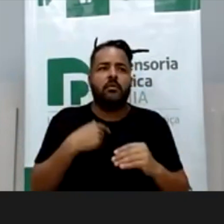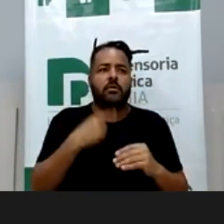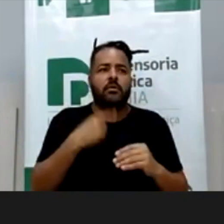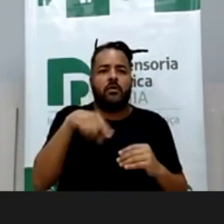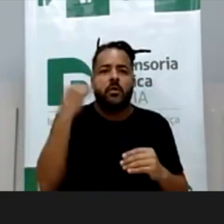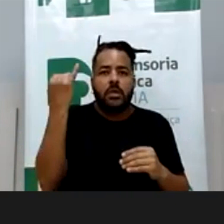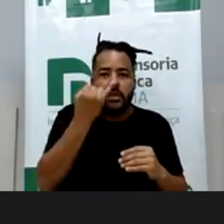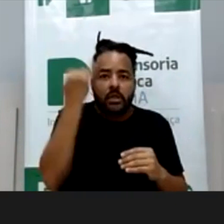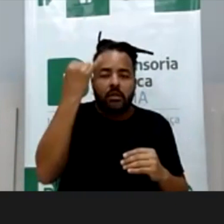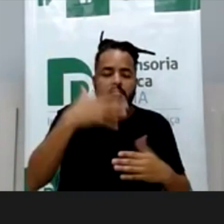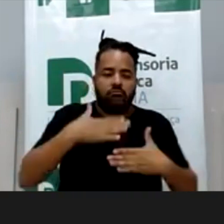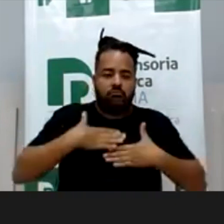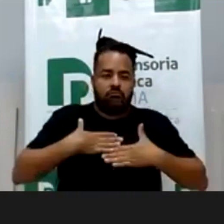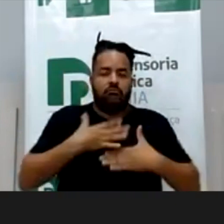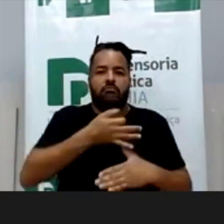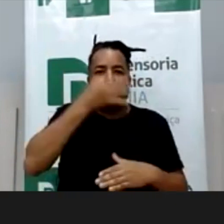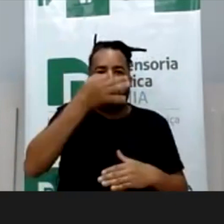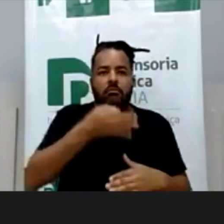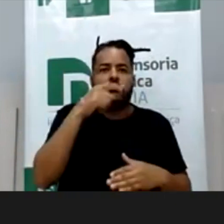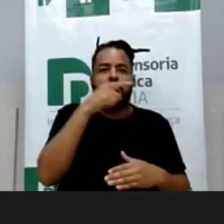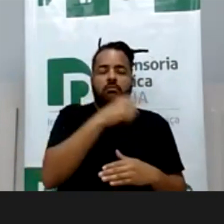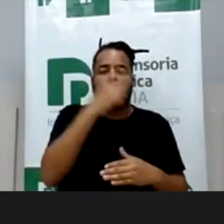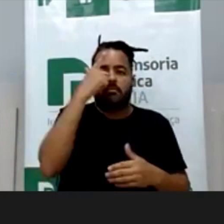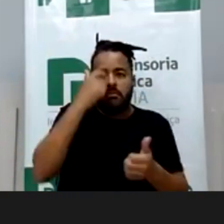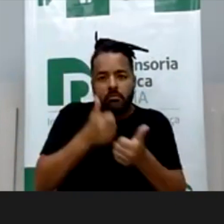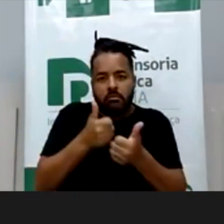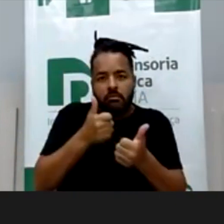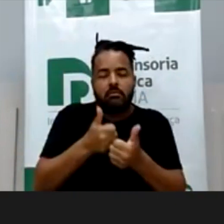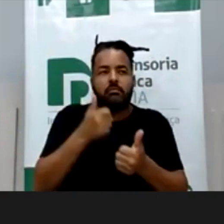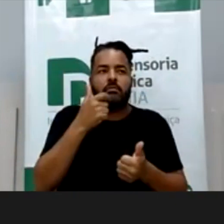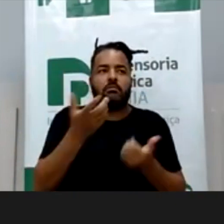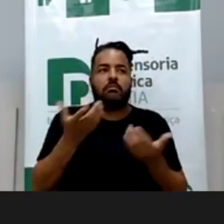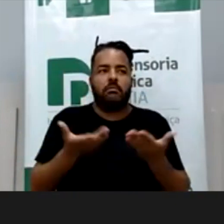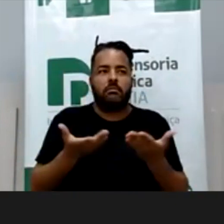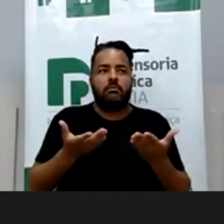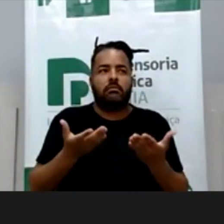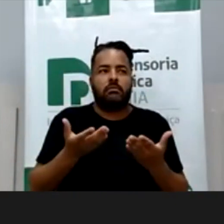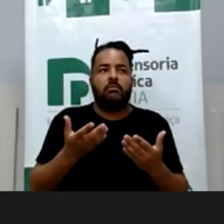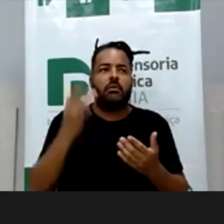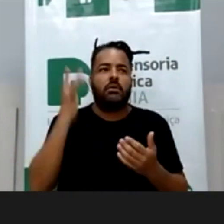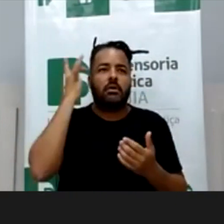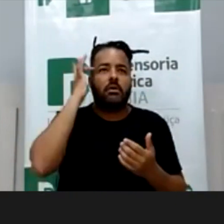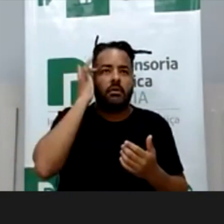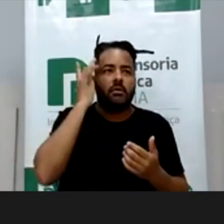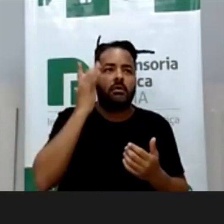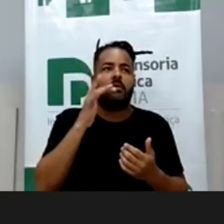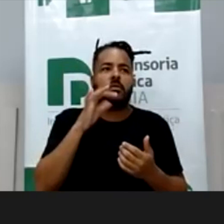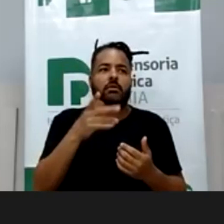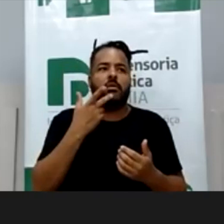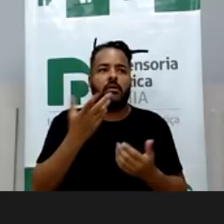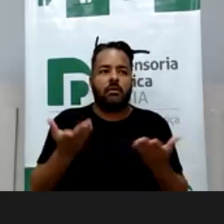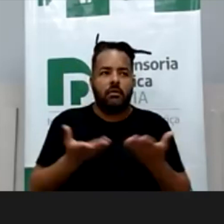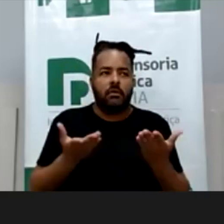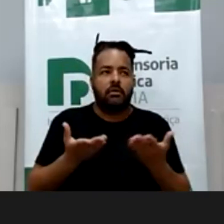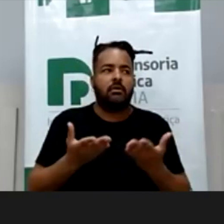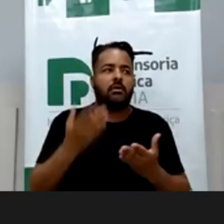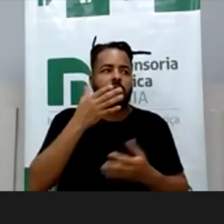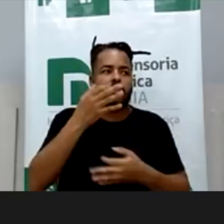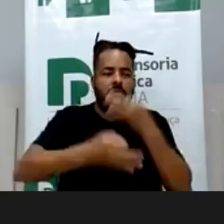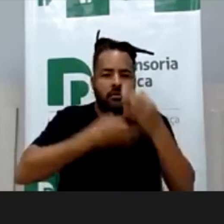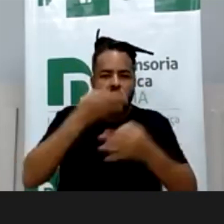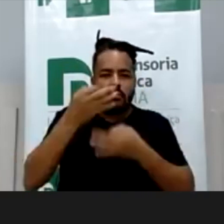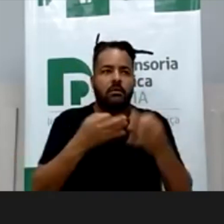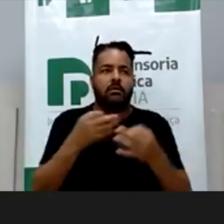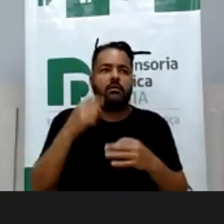importante para mim, para eu fazer essa reflexão e eu acho que a gente precisa discutir mais o assunto de fato,